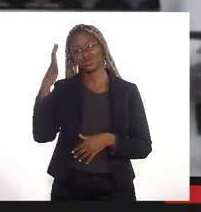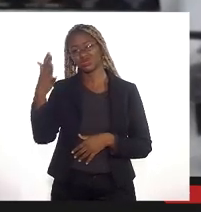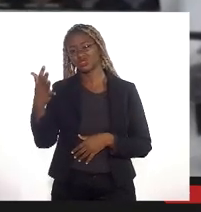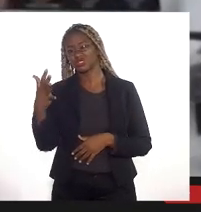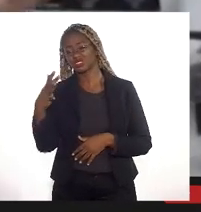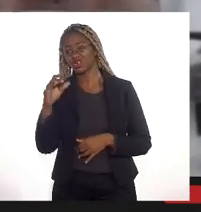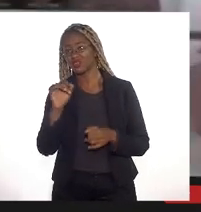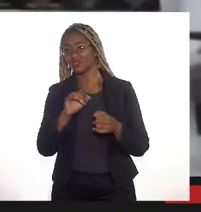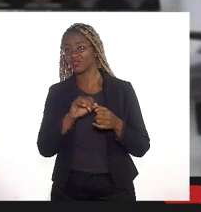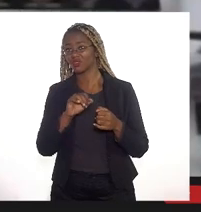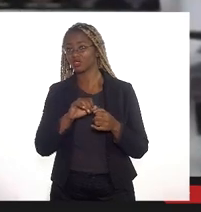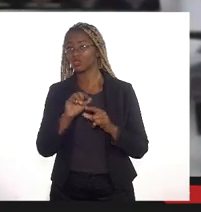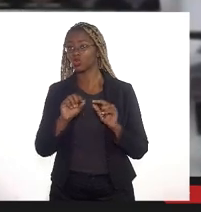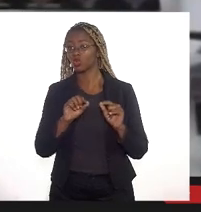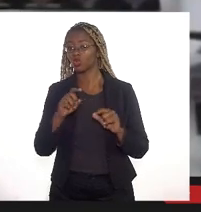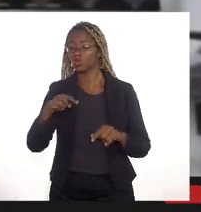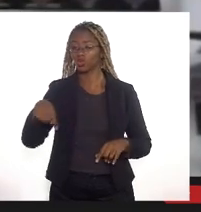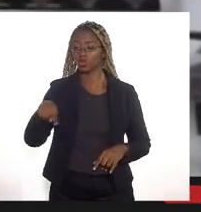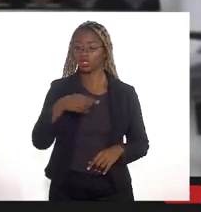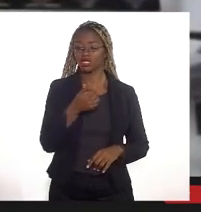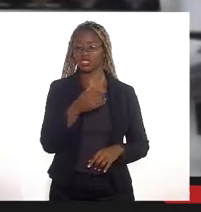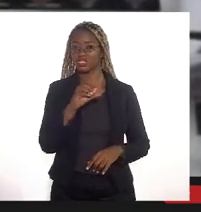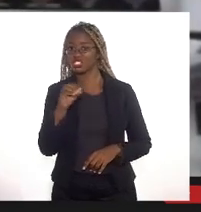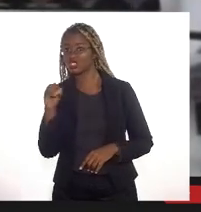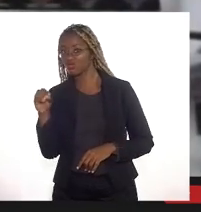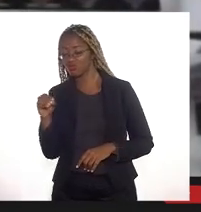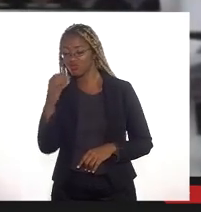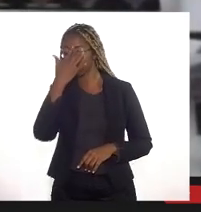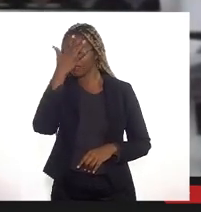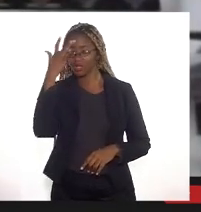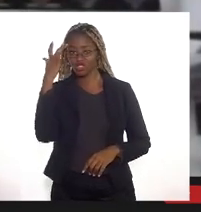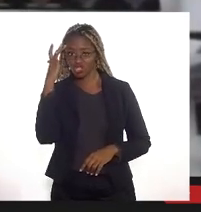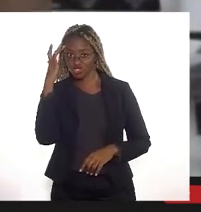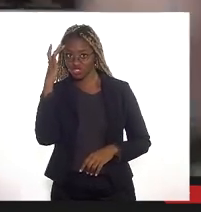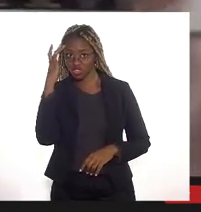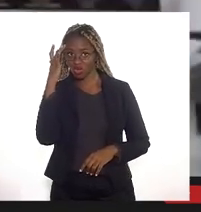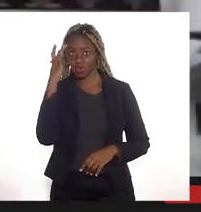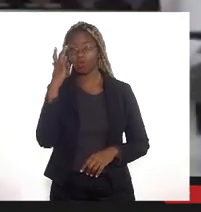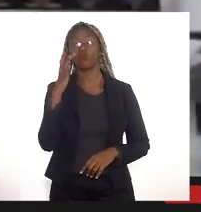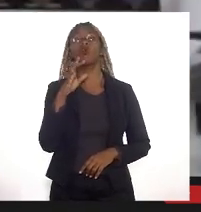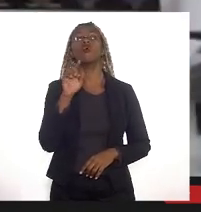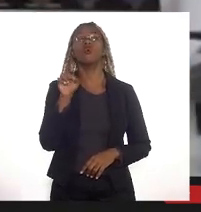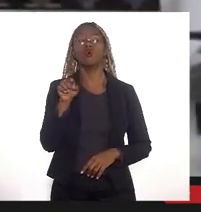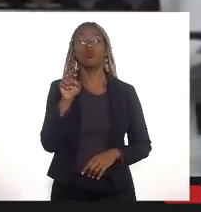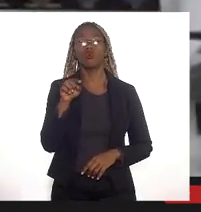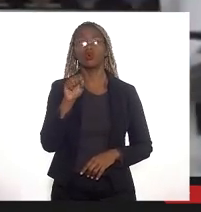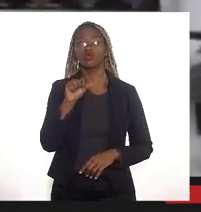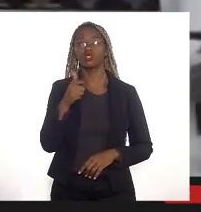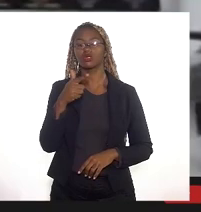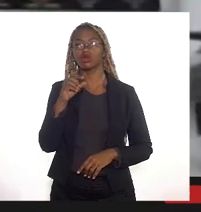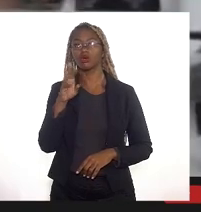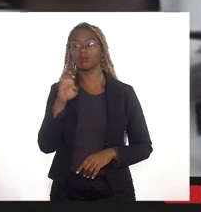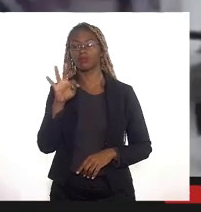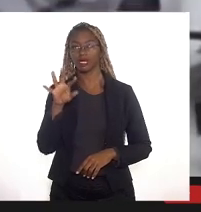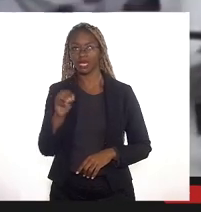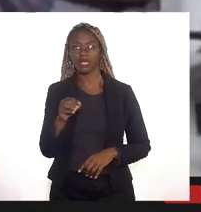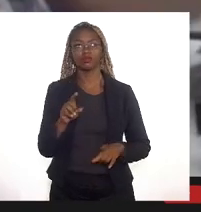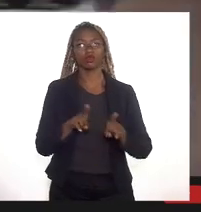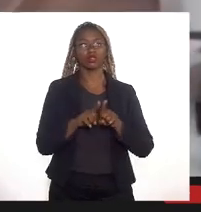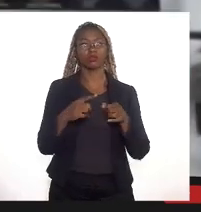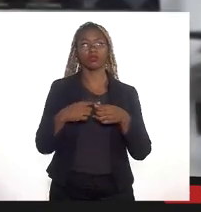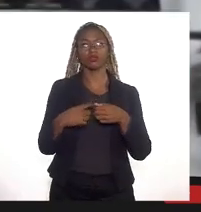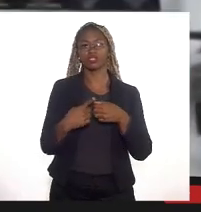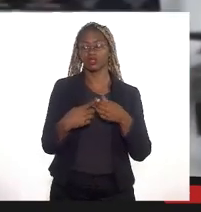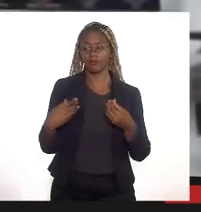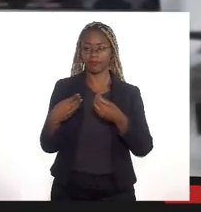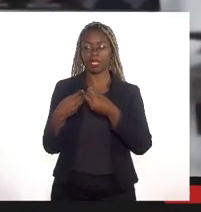torno 100 mil pessoas no São Bento 50 mil pessoas no Pilar e todos os seis outros municípios vizinhos a Duque de Caxias que estão a